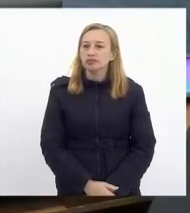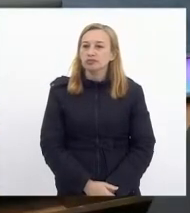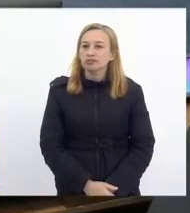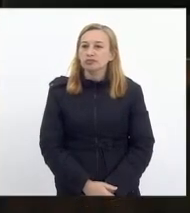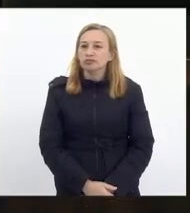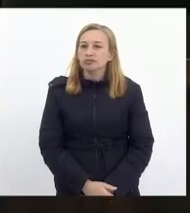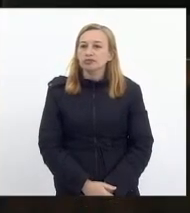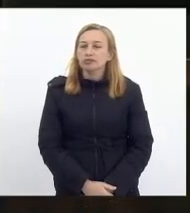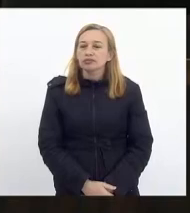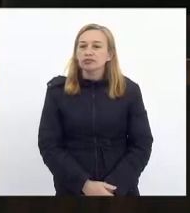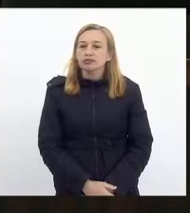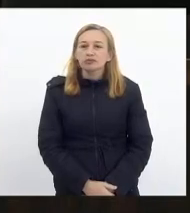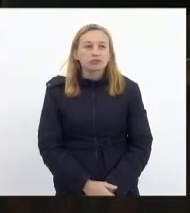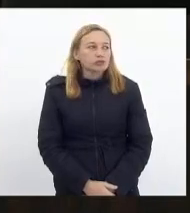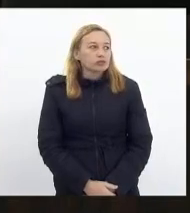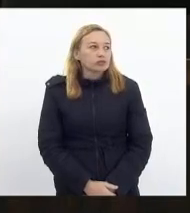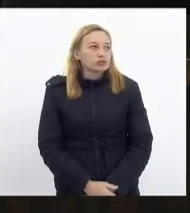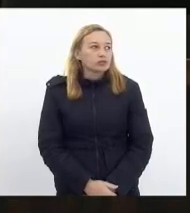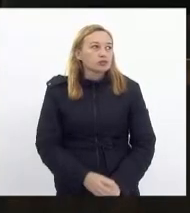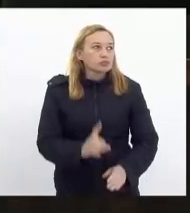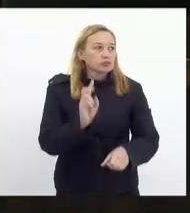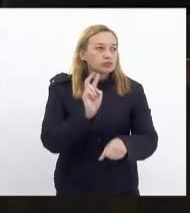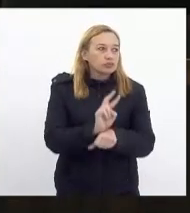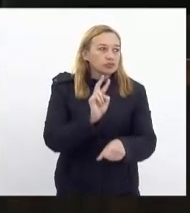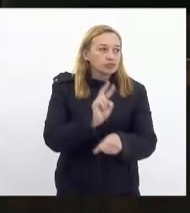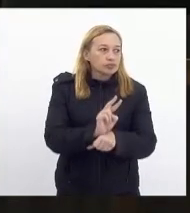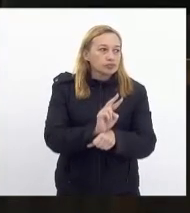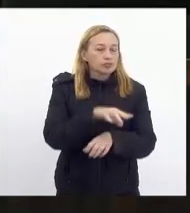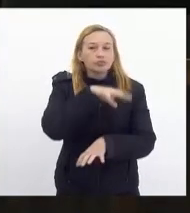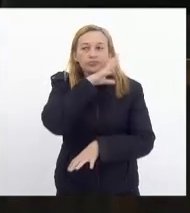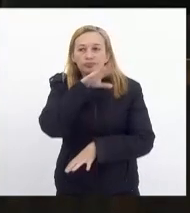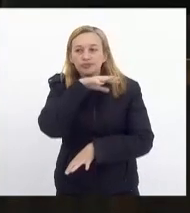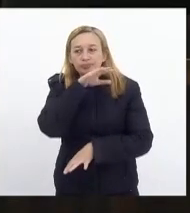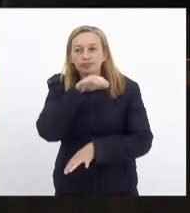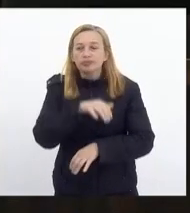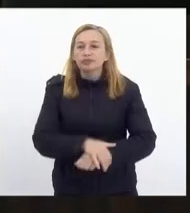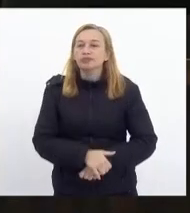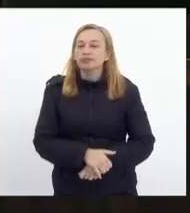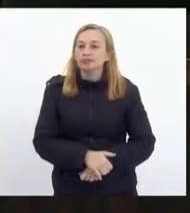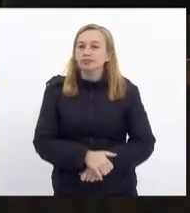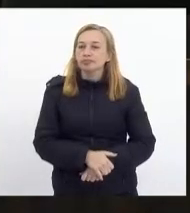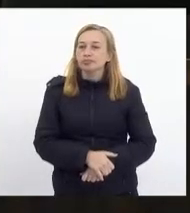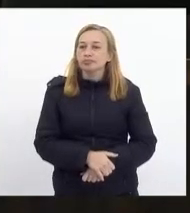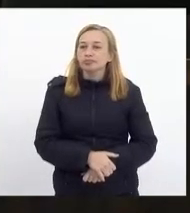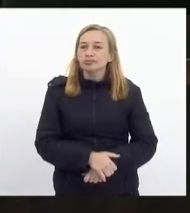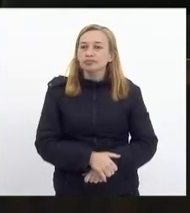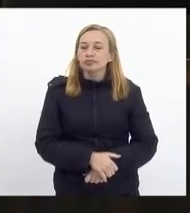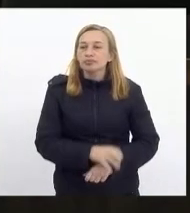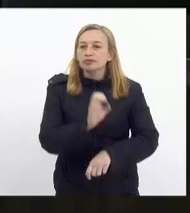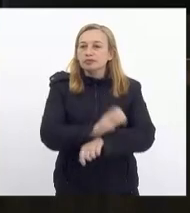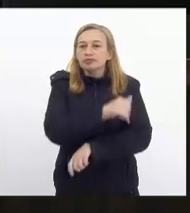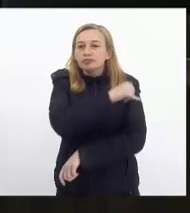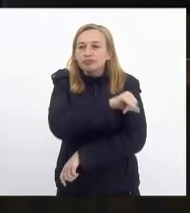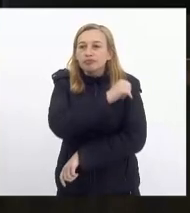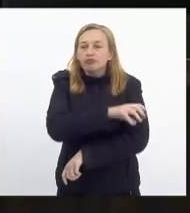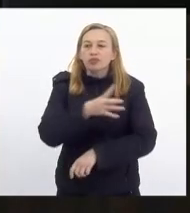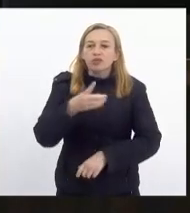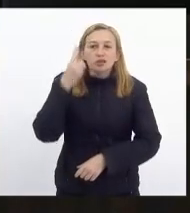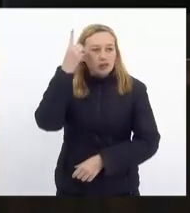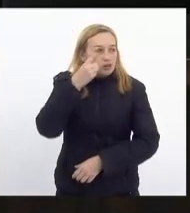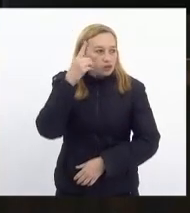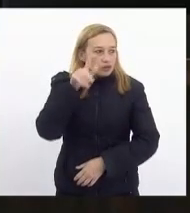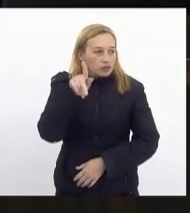Para emitir parecer pela defesa e proteção dos animais no Estado do Rio de Janeiro, deputado